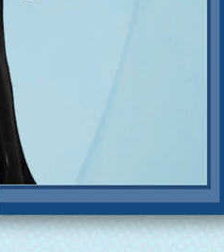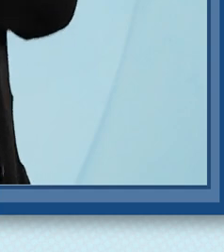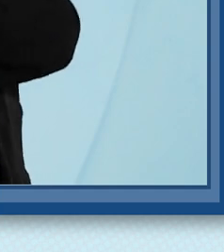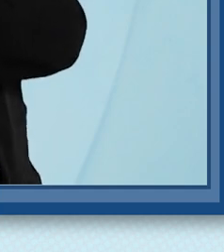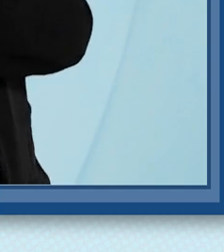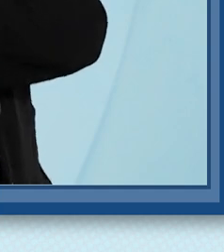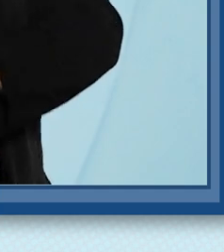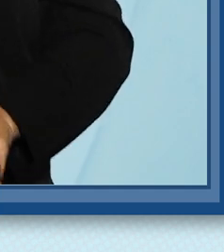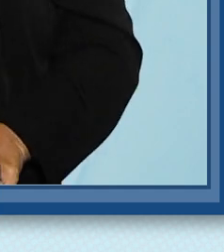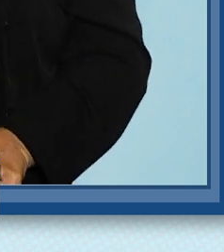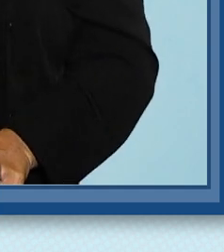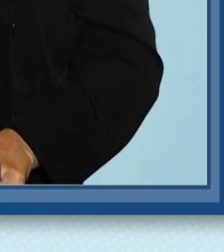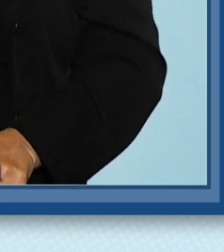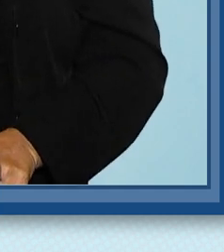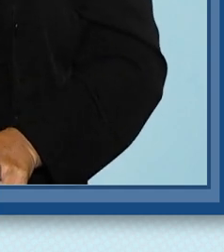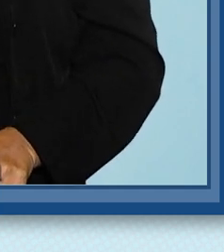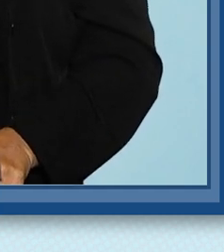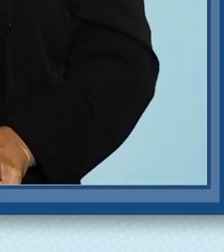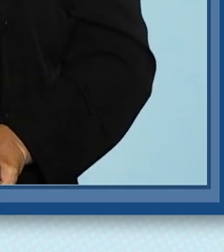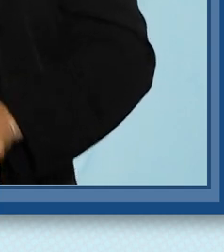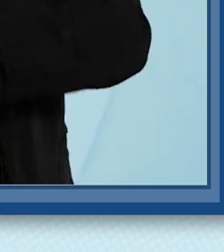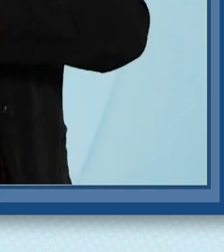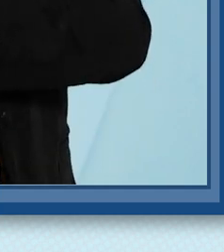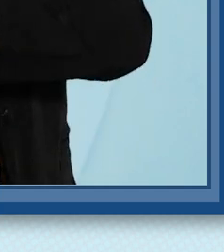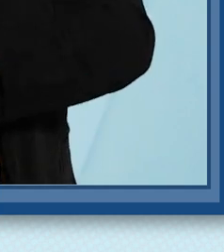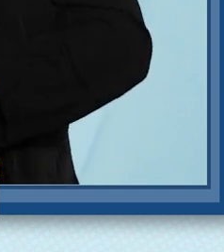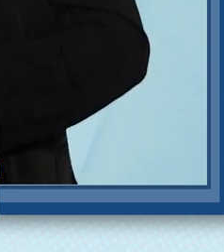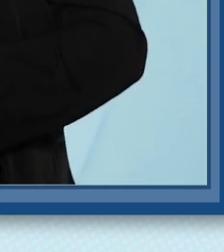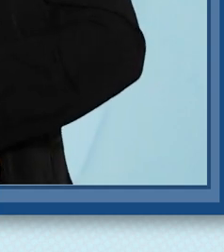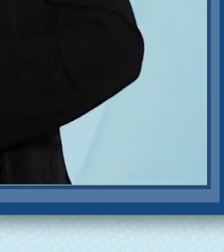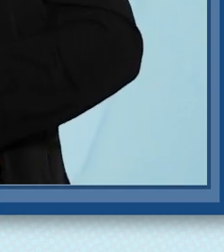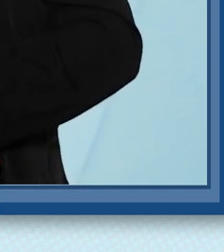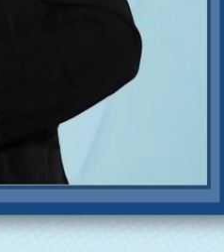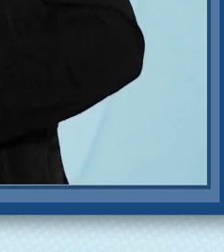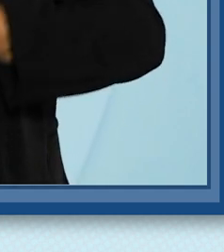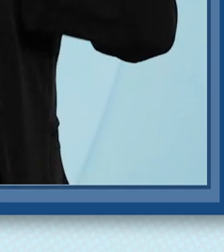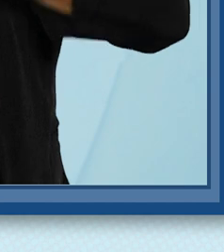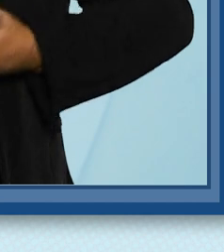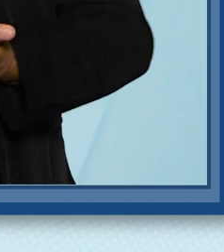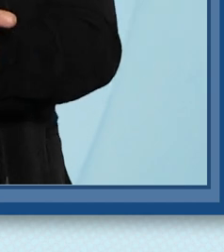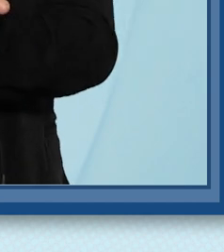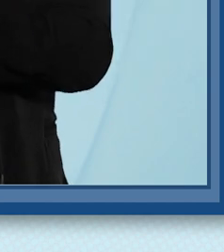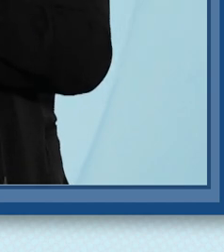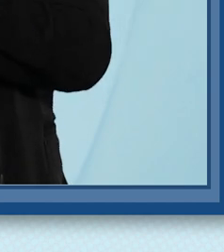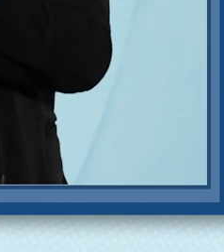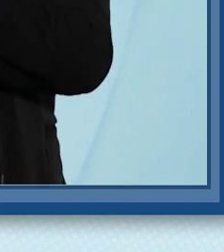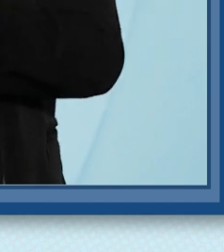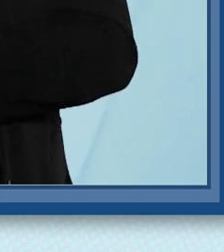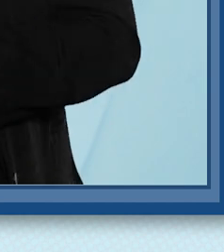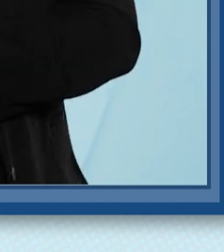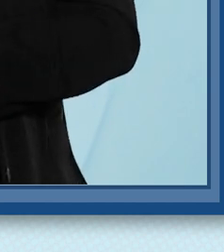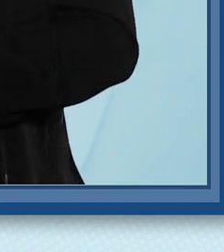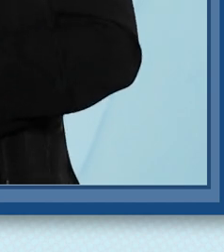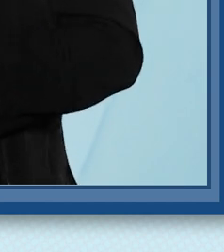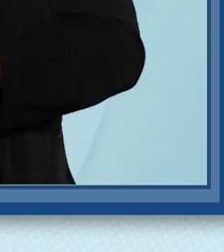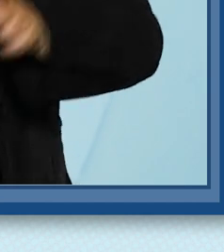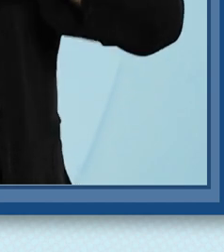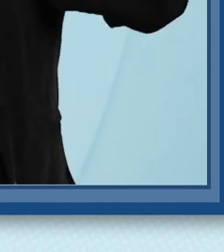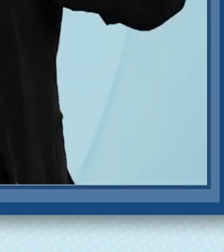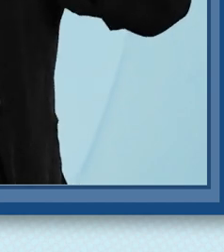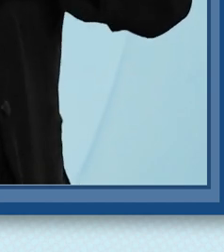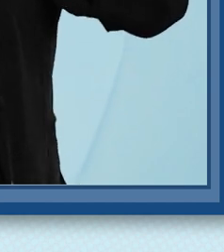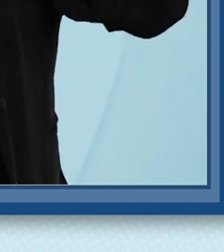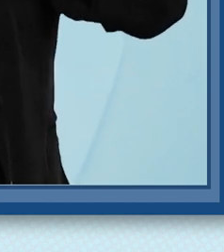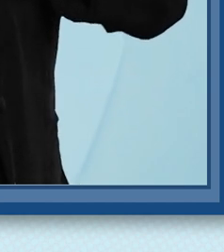videoconferência de maneira individual e com total autonomia. Esse serviço existe e é a grande